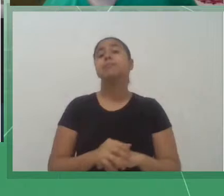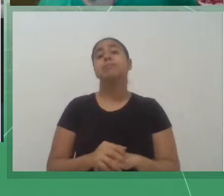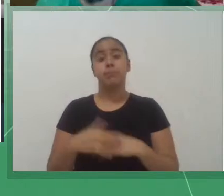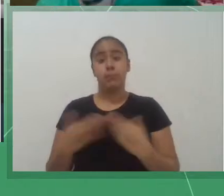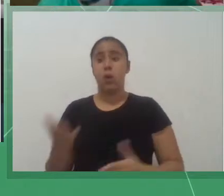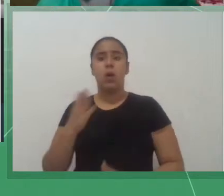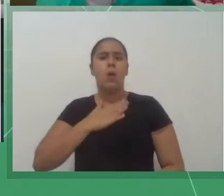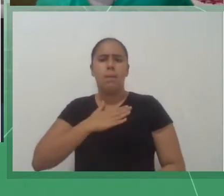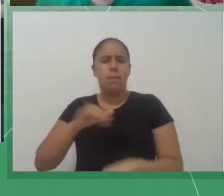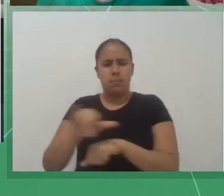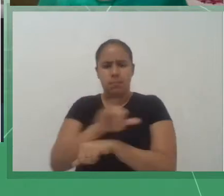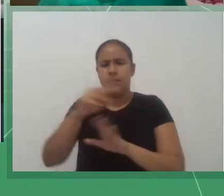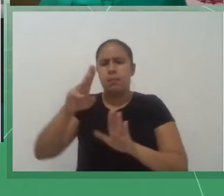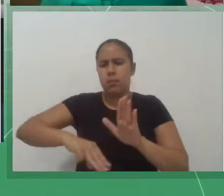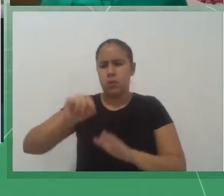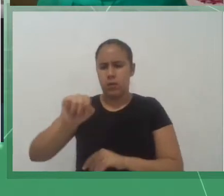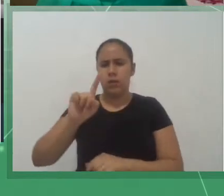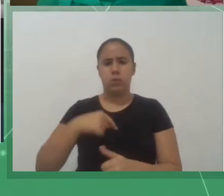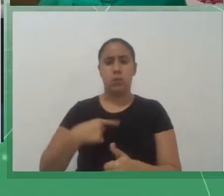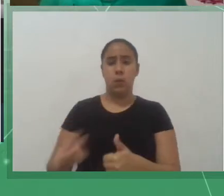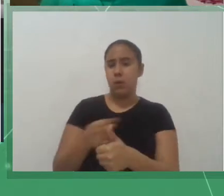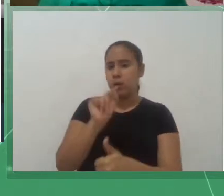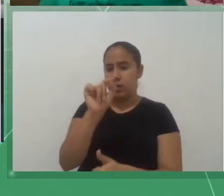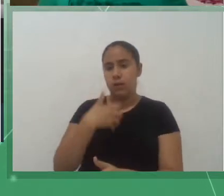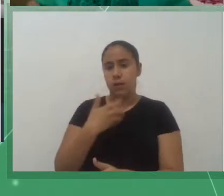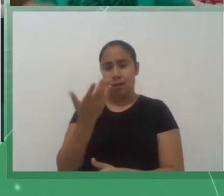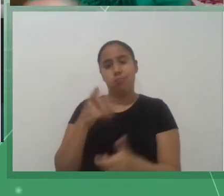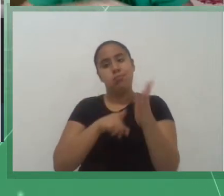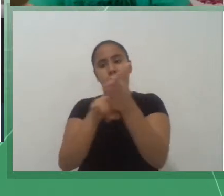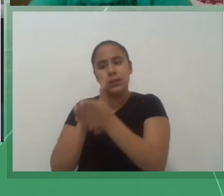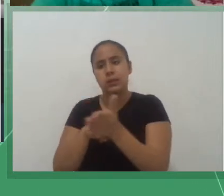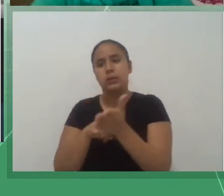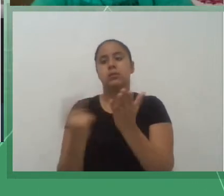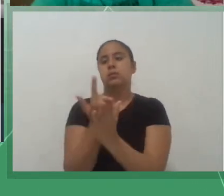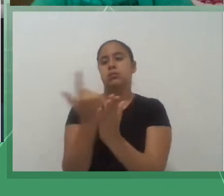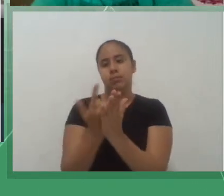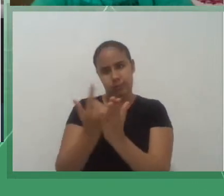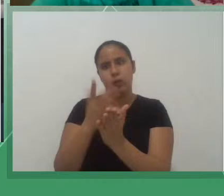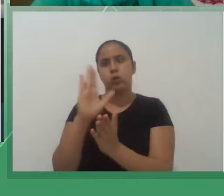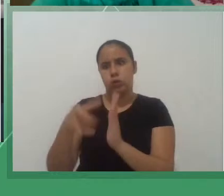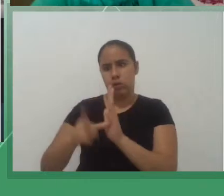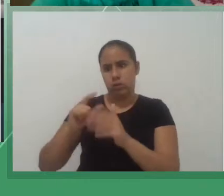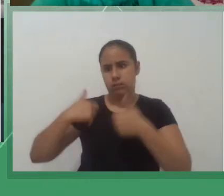primeiro ponto é uma pesquisa bibliográfica como eu falei antes eu já peguei